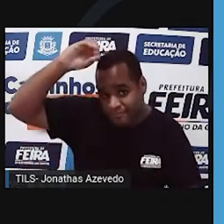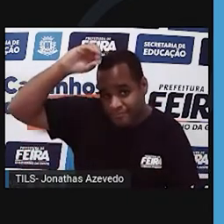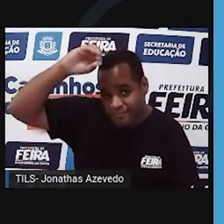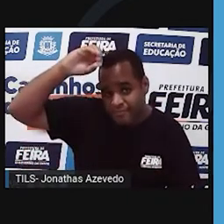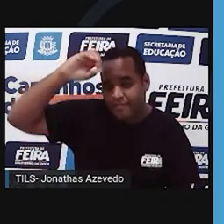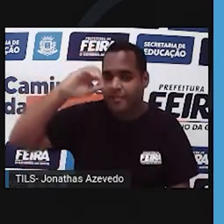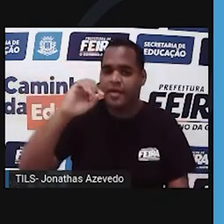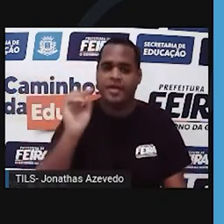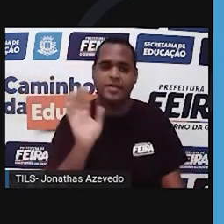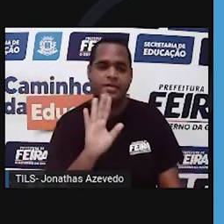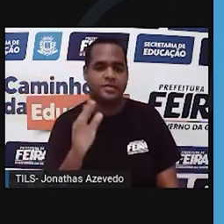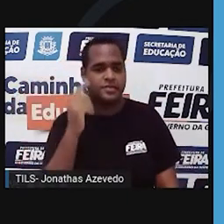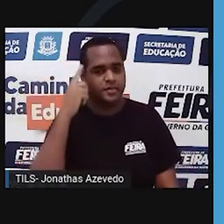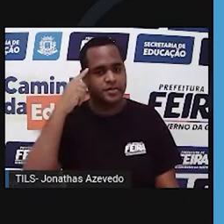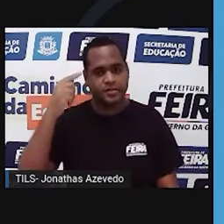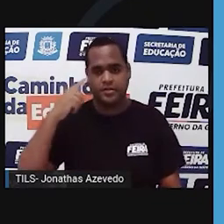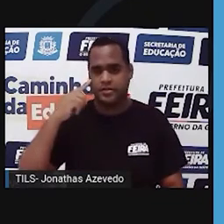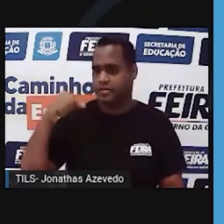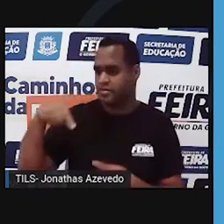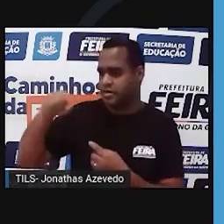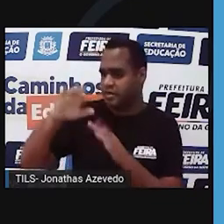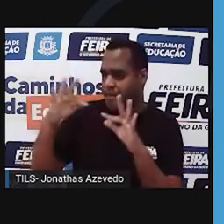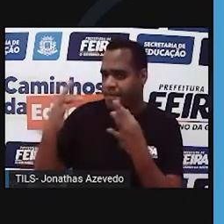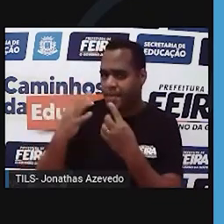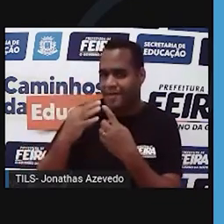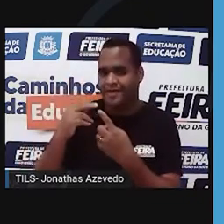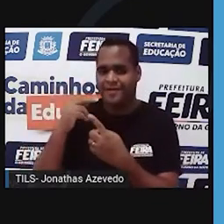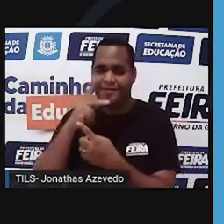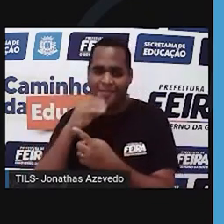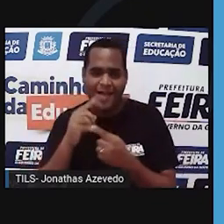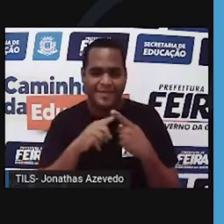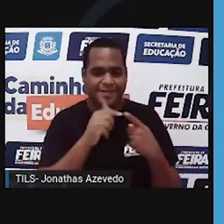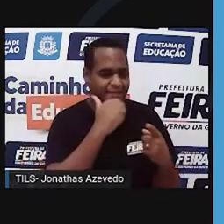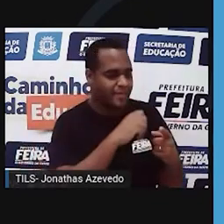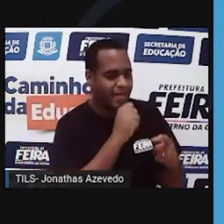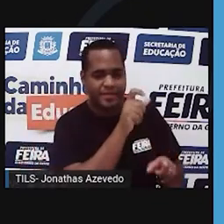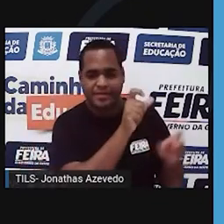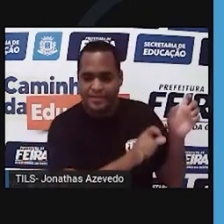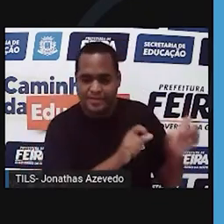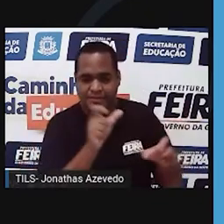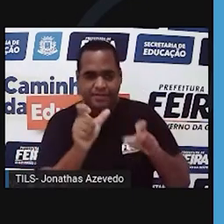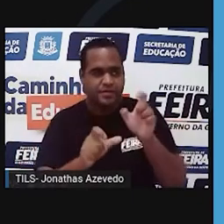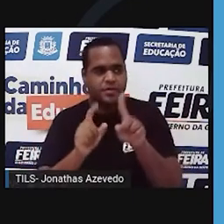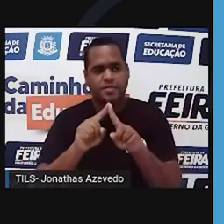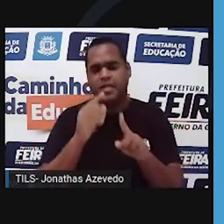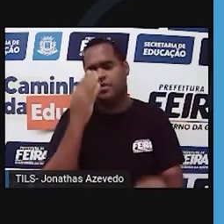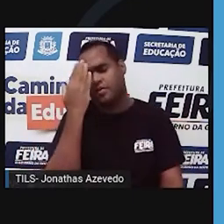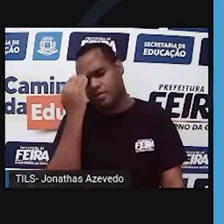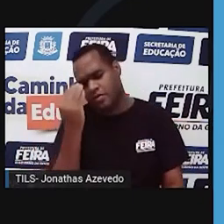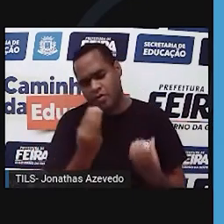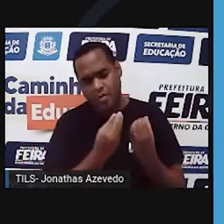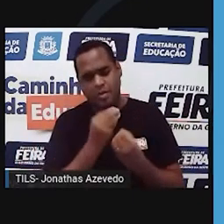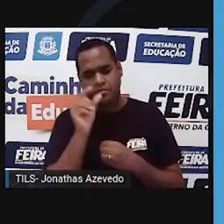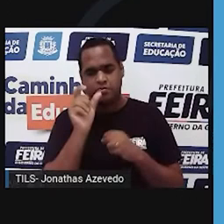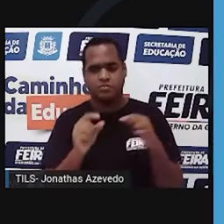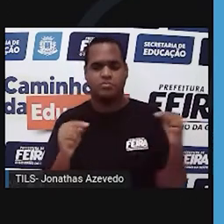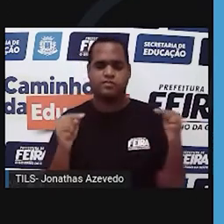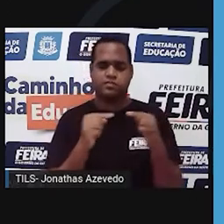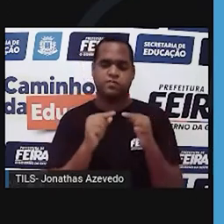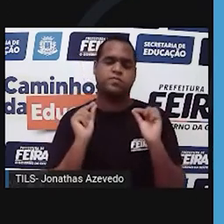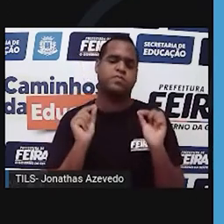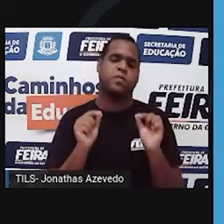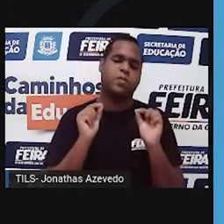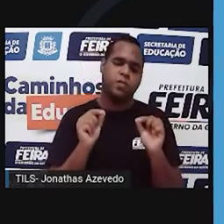Thaís. Entendi. A gente recebe o gene do pai e gene da mãe para a mesma característica. Mas como é que eu sei que característica vai aparecer em mim?